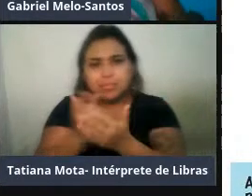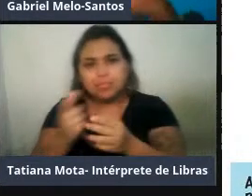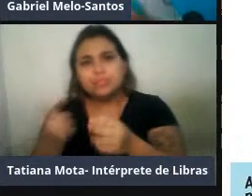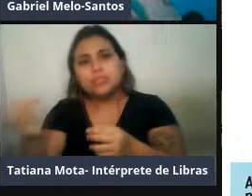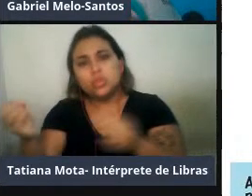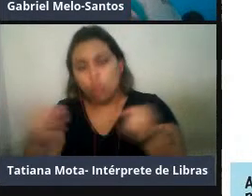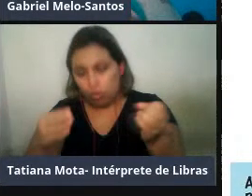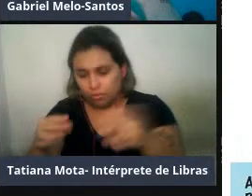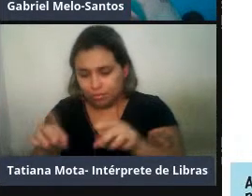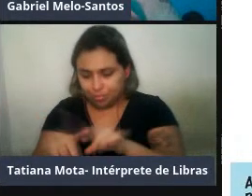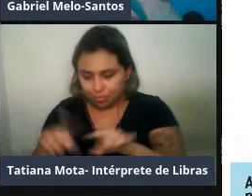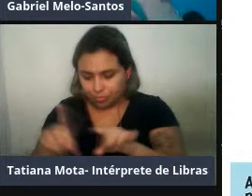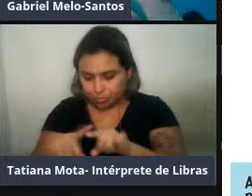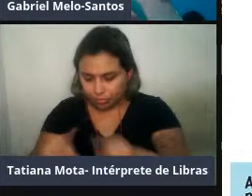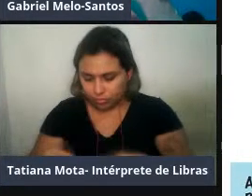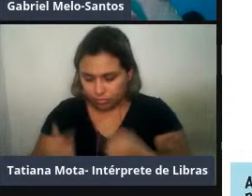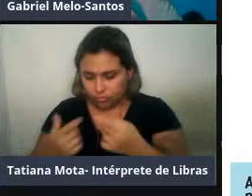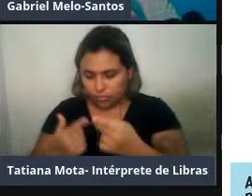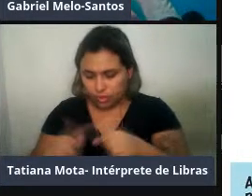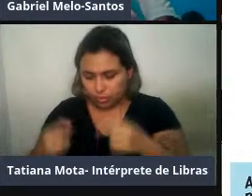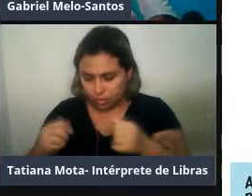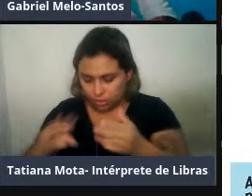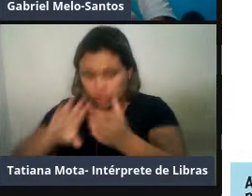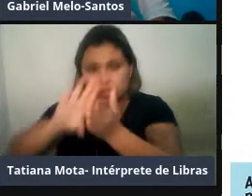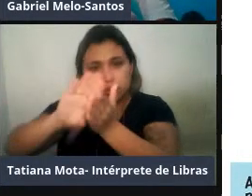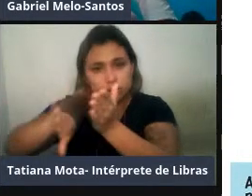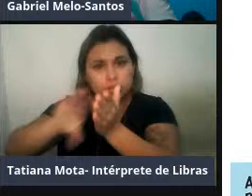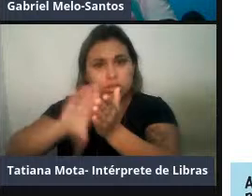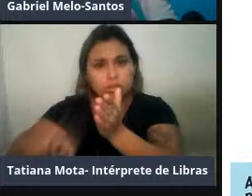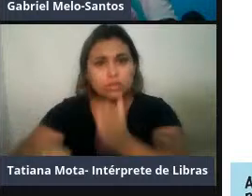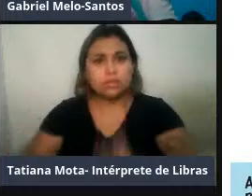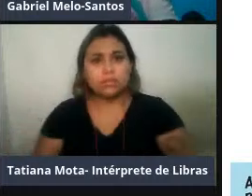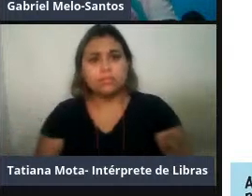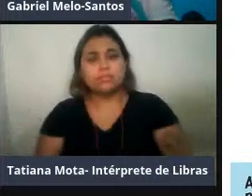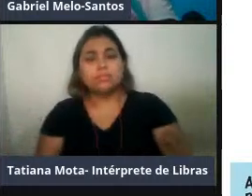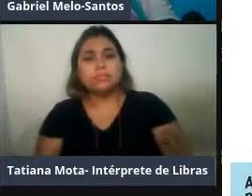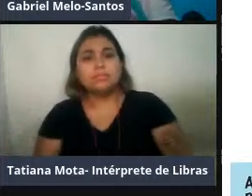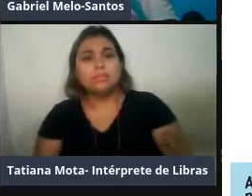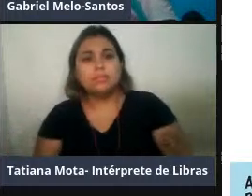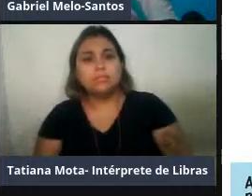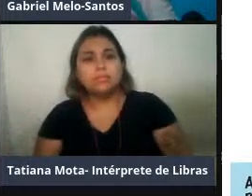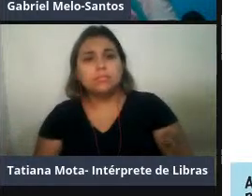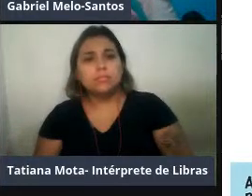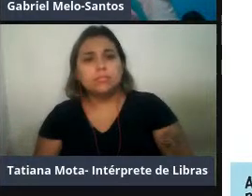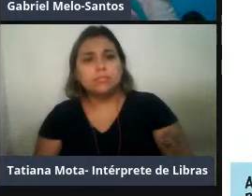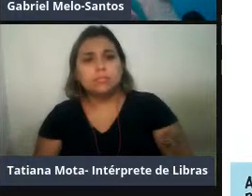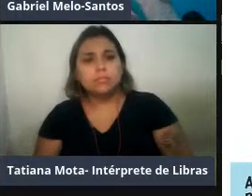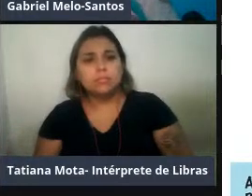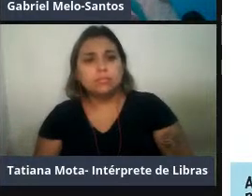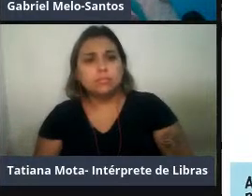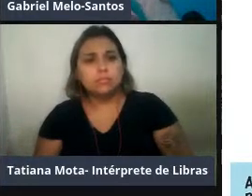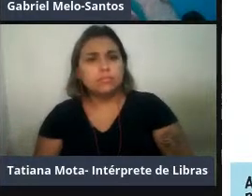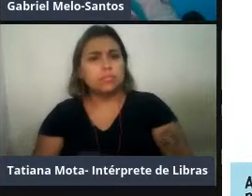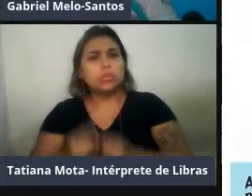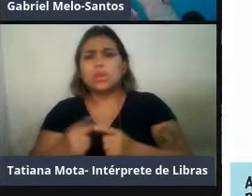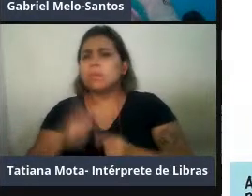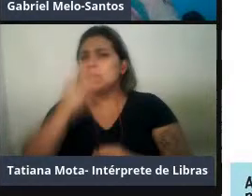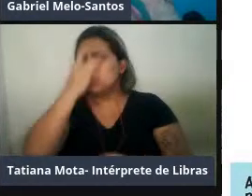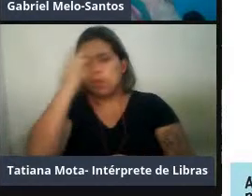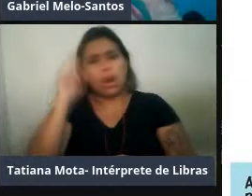para Leite, mas a gente precisa tirar o animal de lá porque as pessoas não têm condições de ficar tirando do bolso também lá para